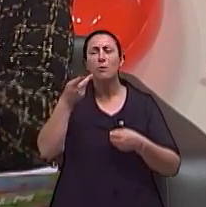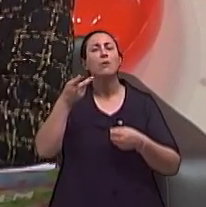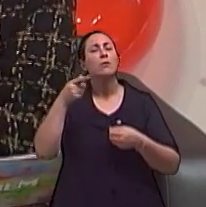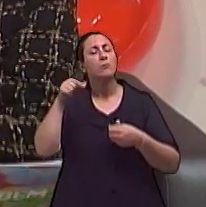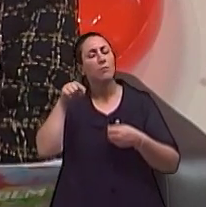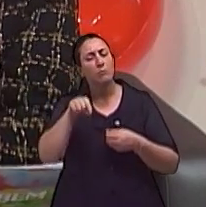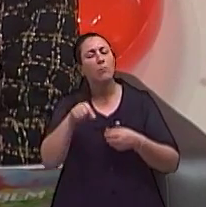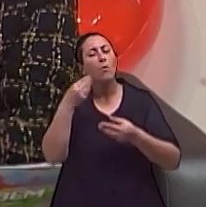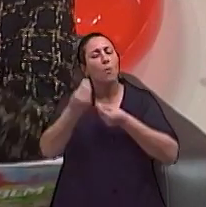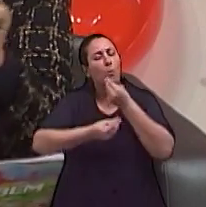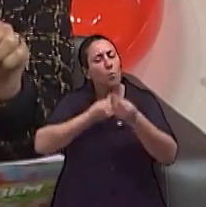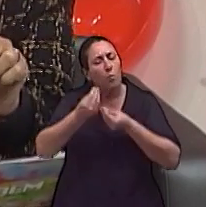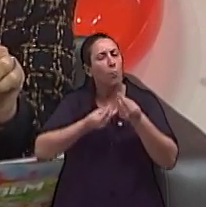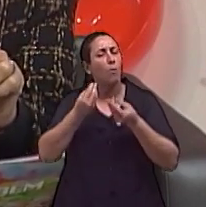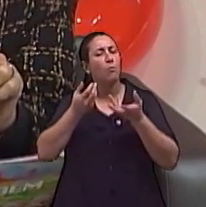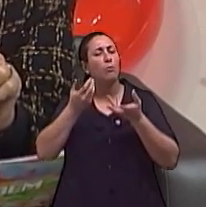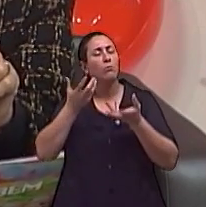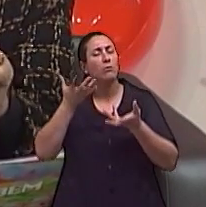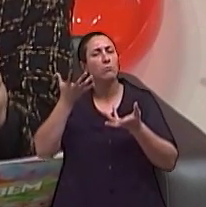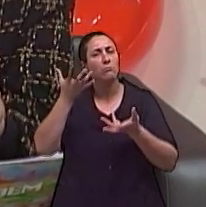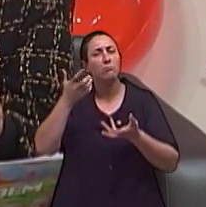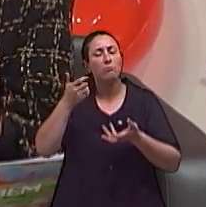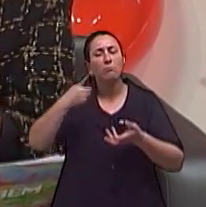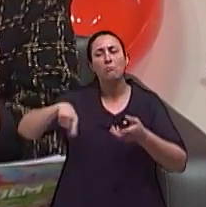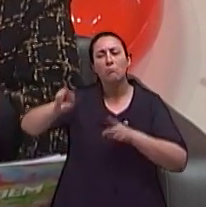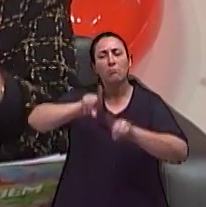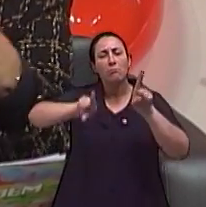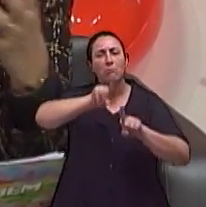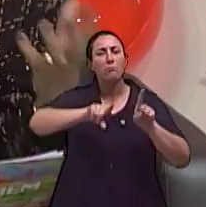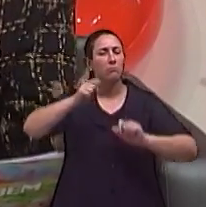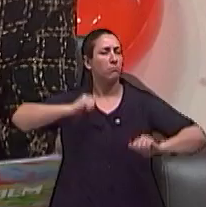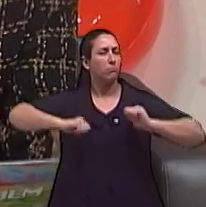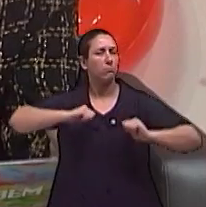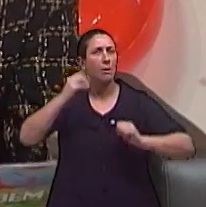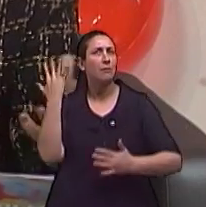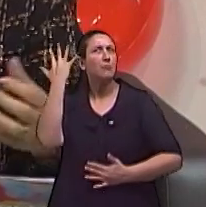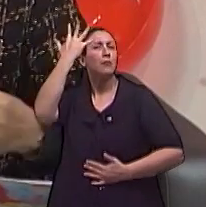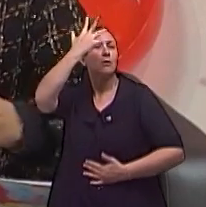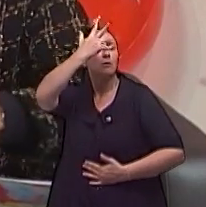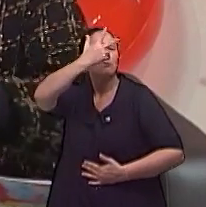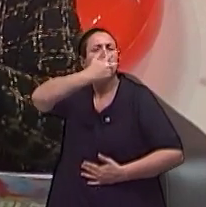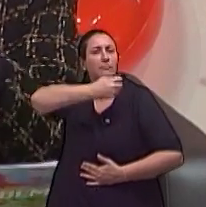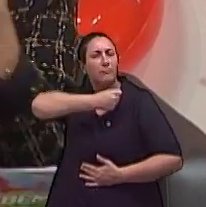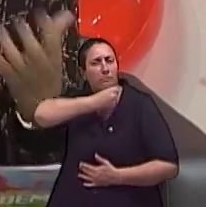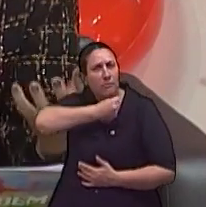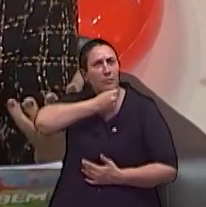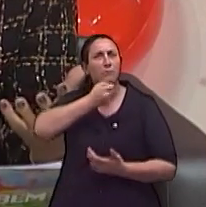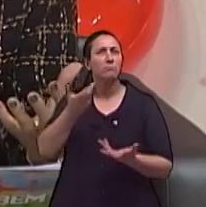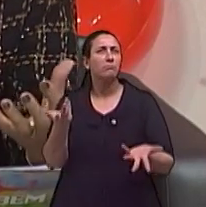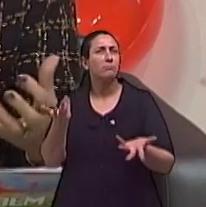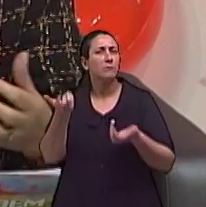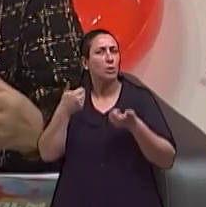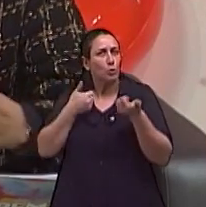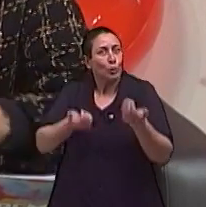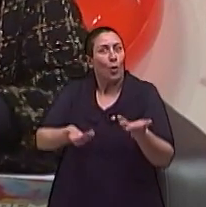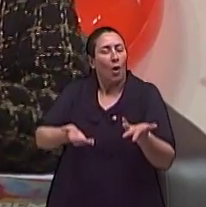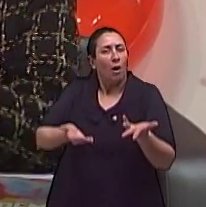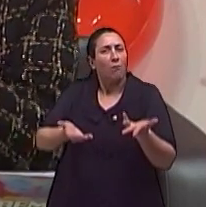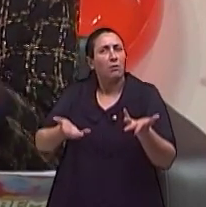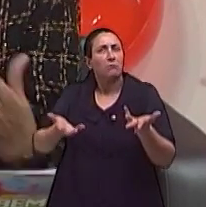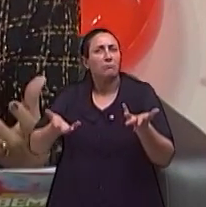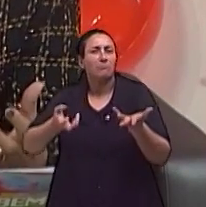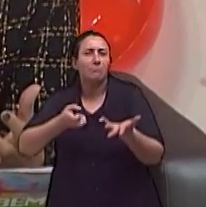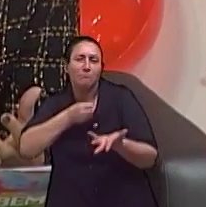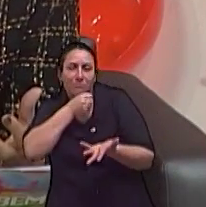falar sobre a questão do envelhecimento para quem é um ícone de beleza, de juventude, de